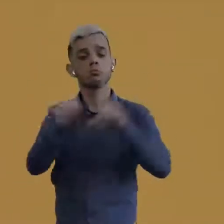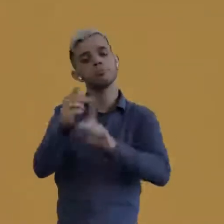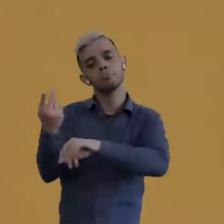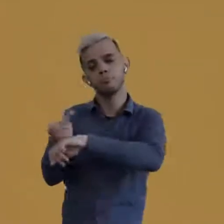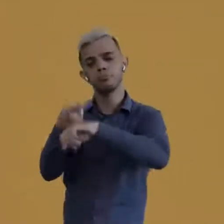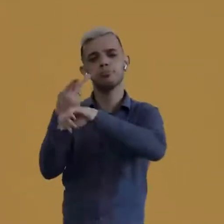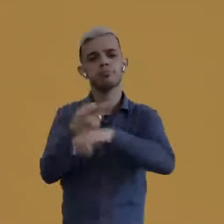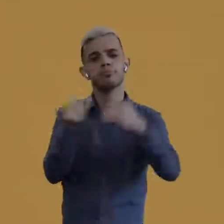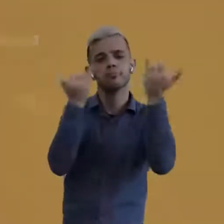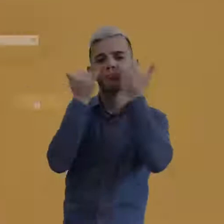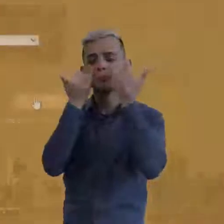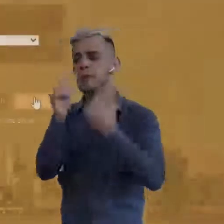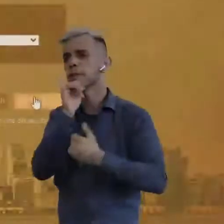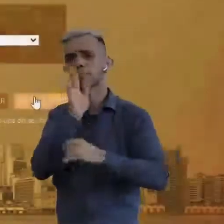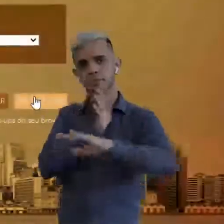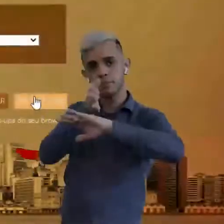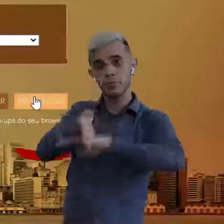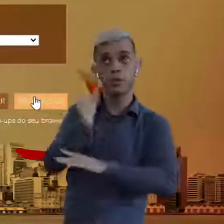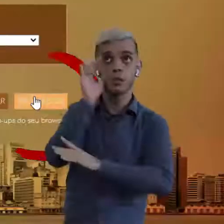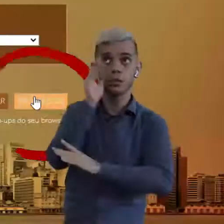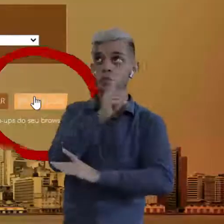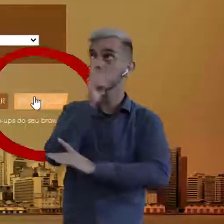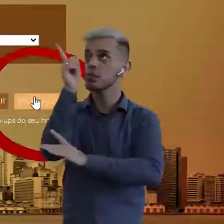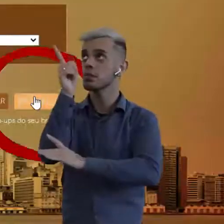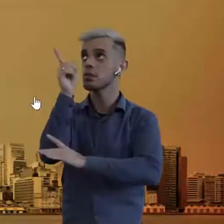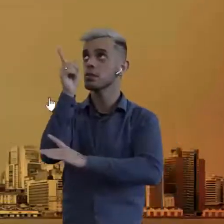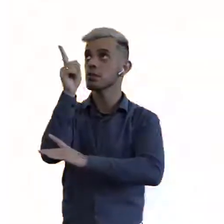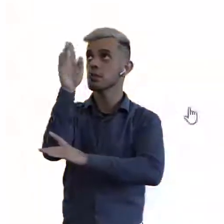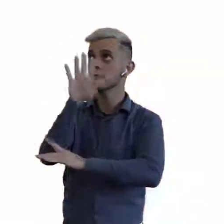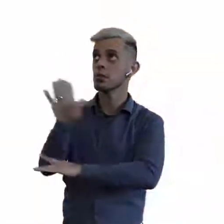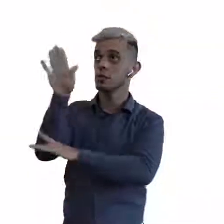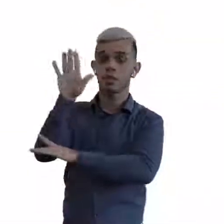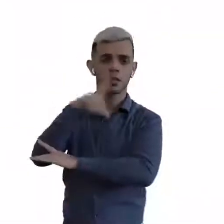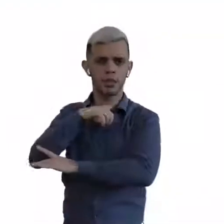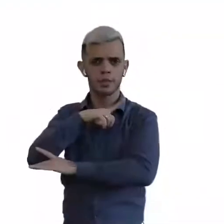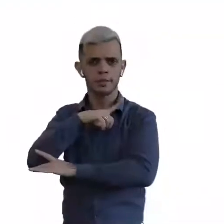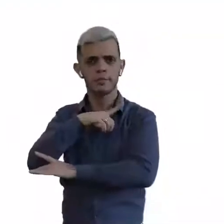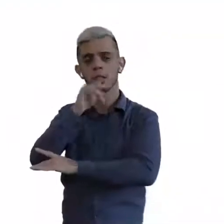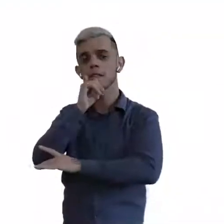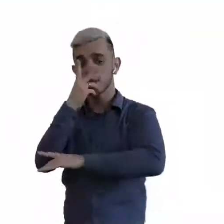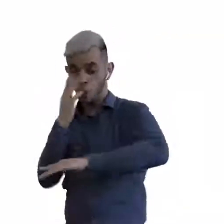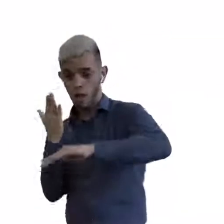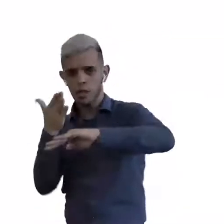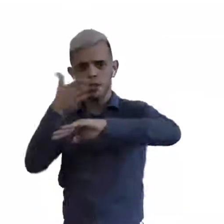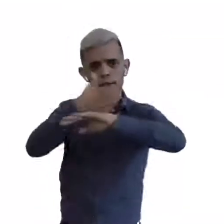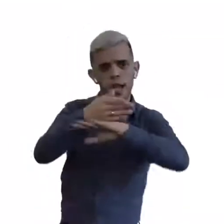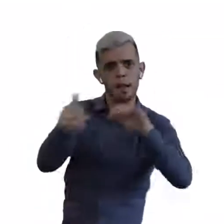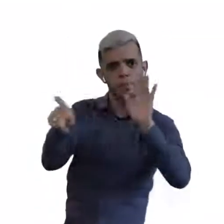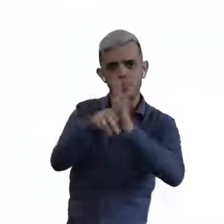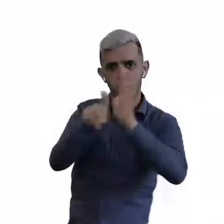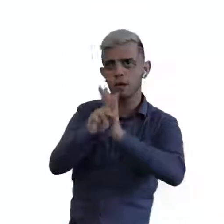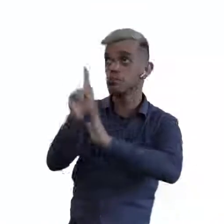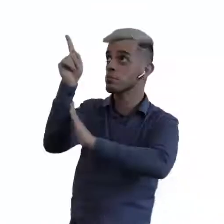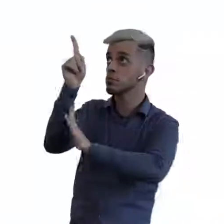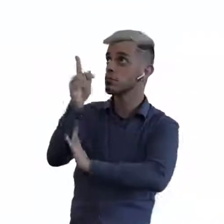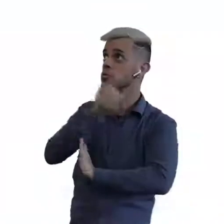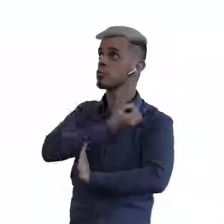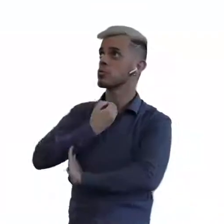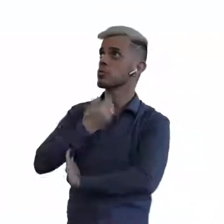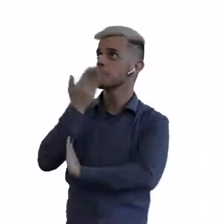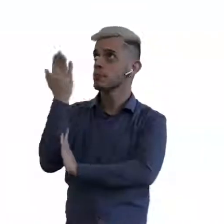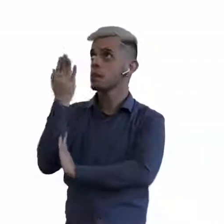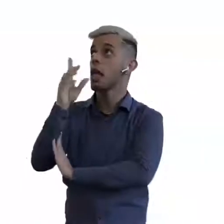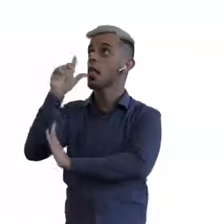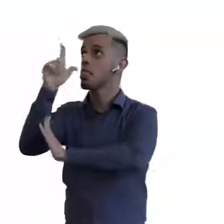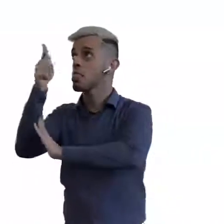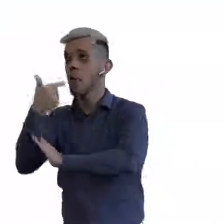e procurar. Onde aparece ali o índice de aproveitamento, ele vai no anexo 6 do plano